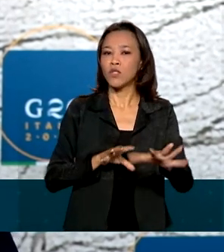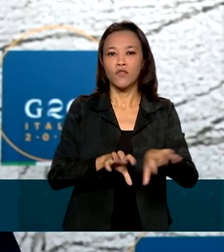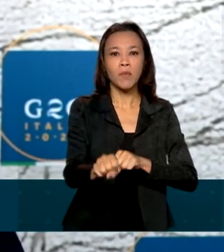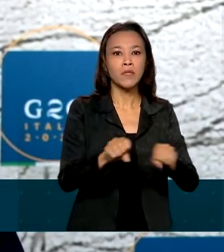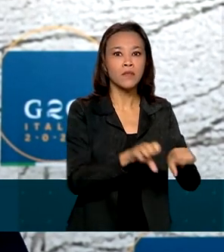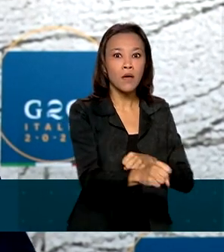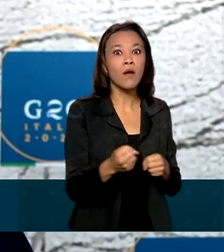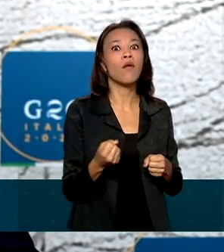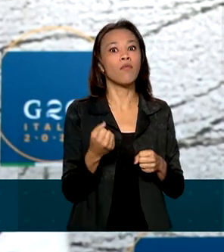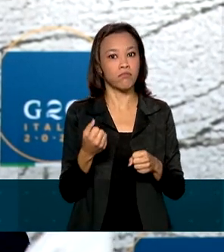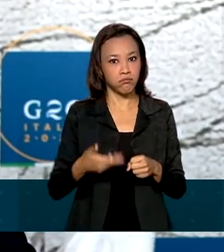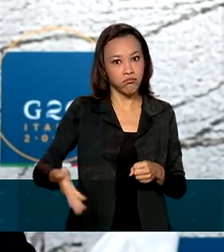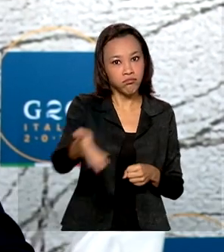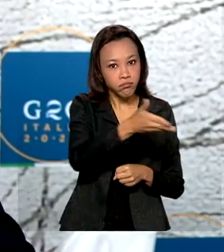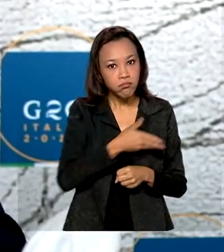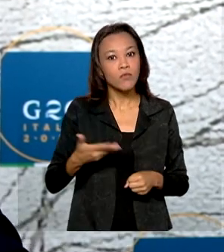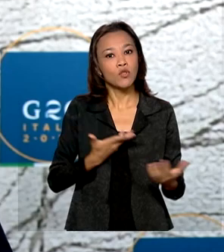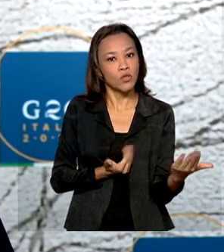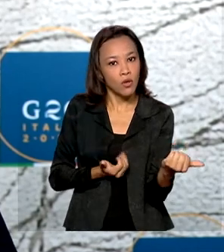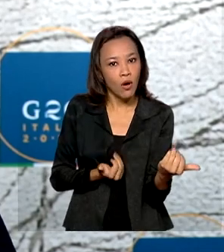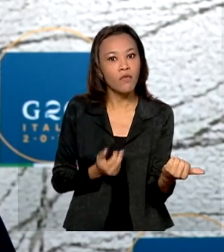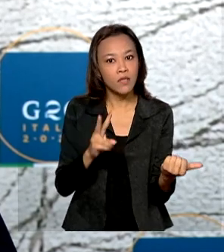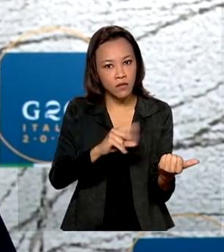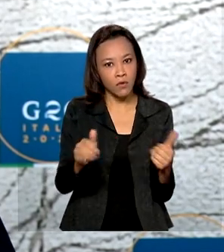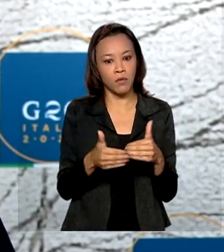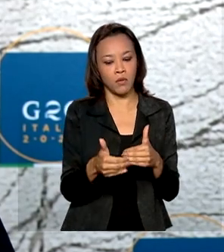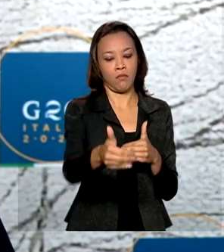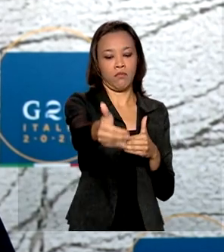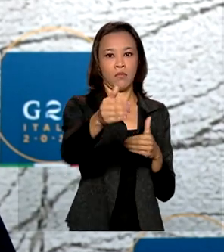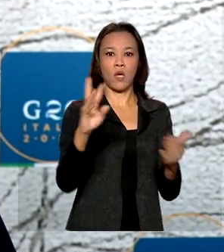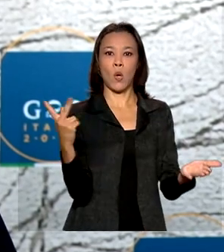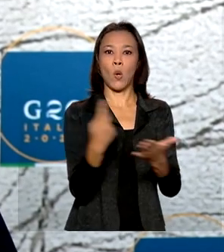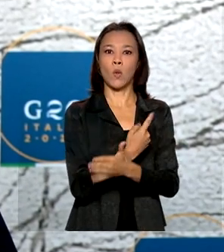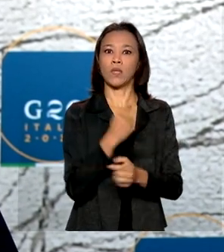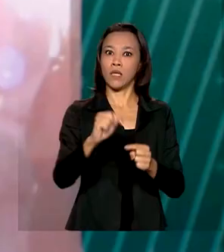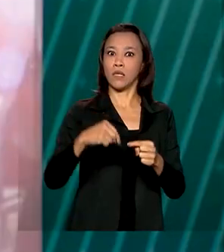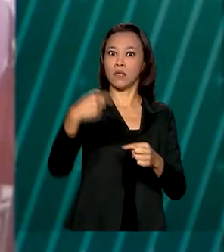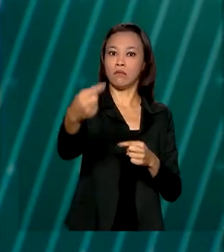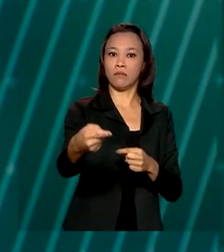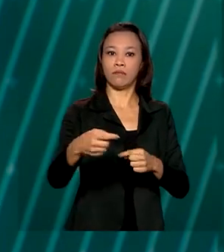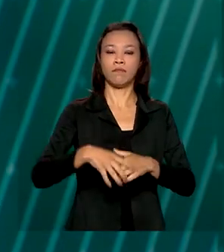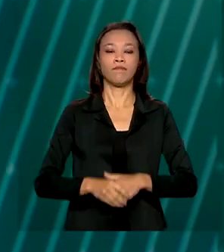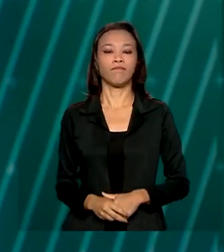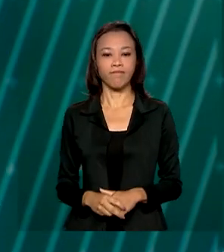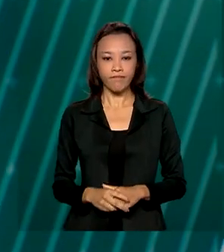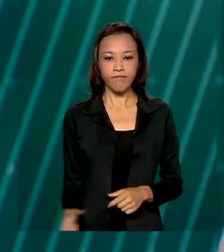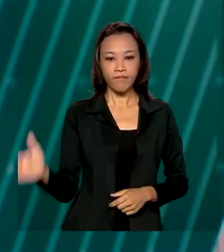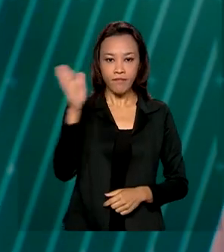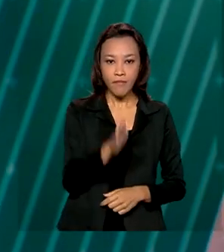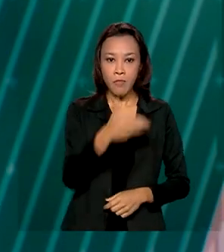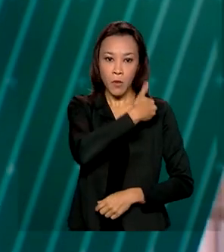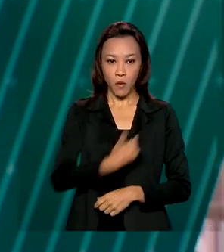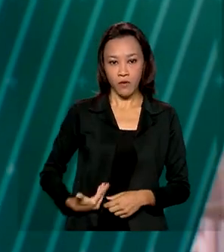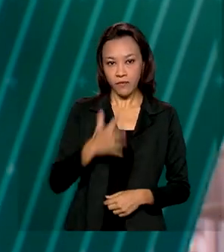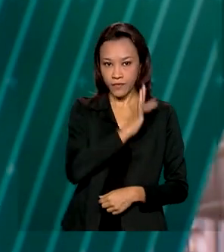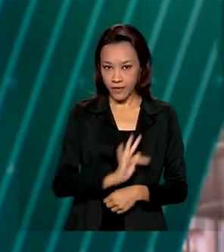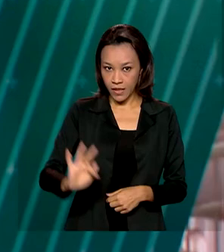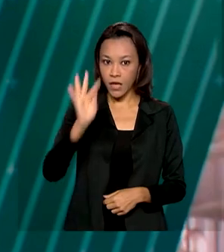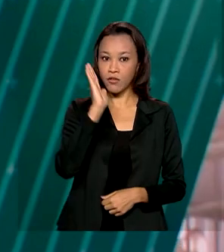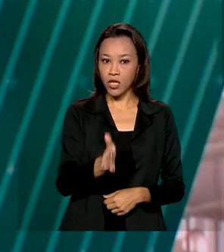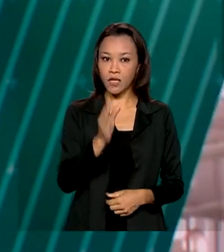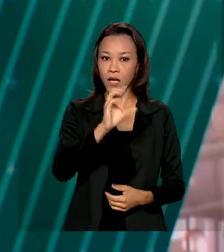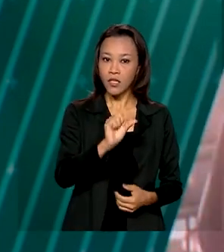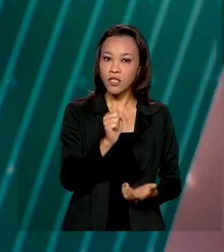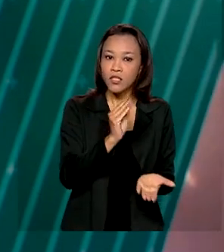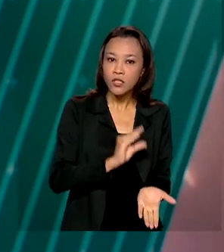dos jovens, no futuro, né, cenário que eles vão encontrar a partir da transformação digital. O governo federal está investindo